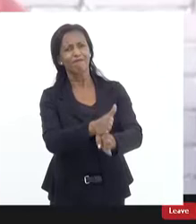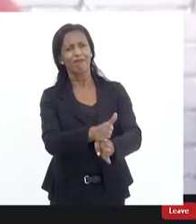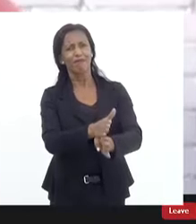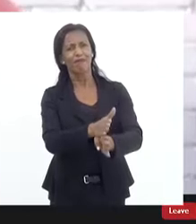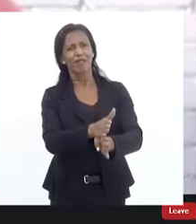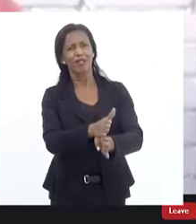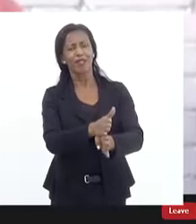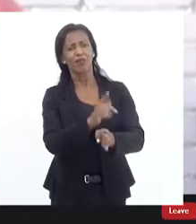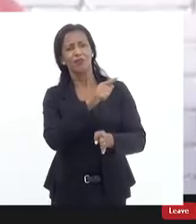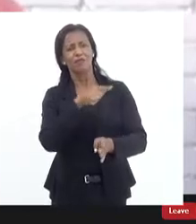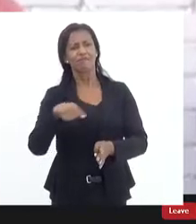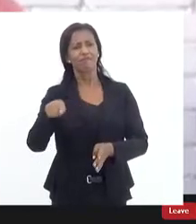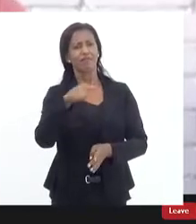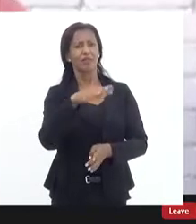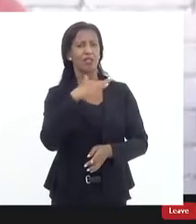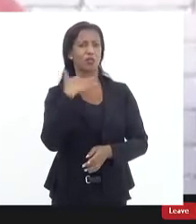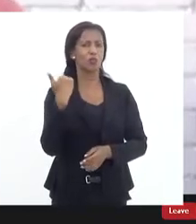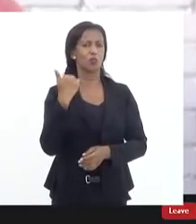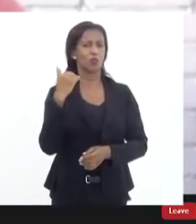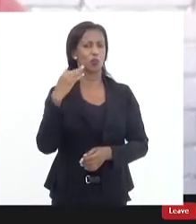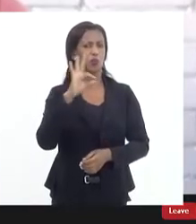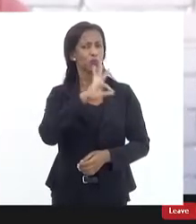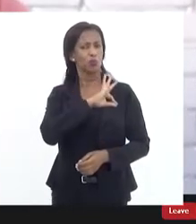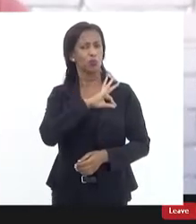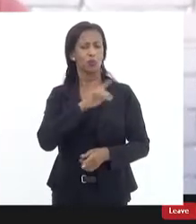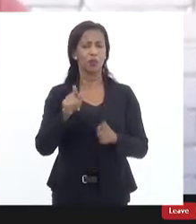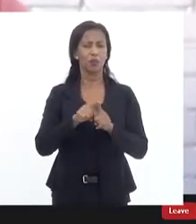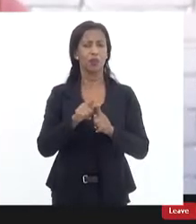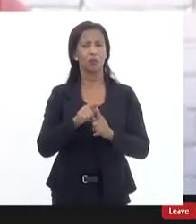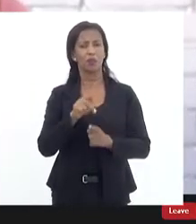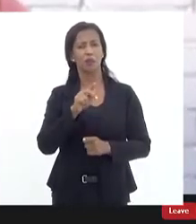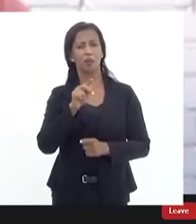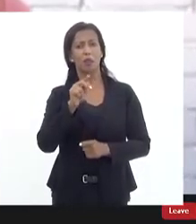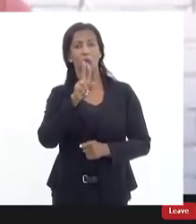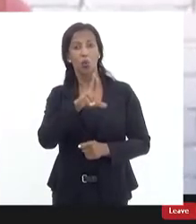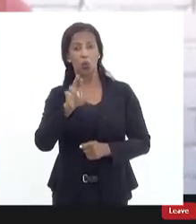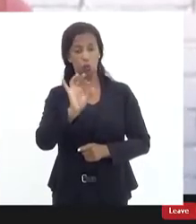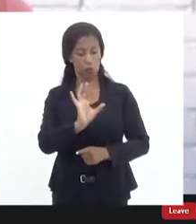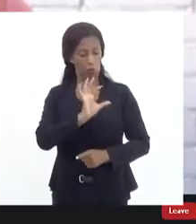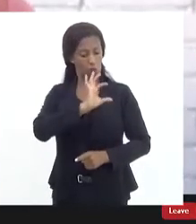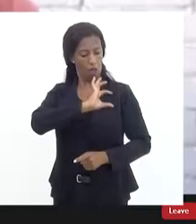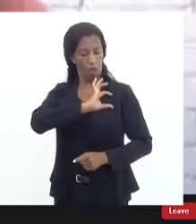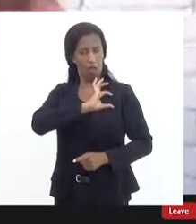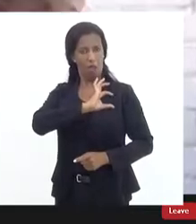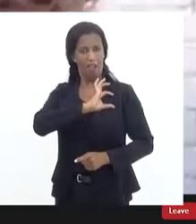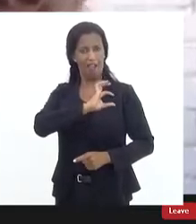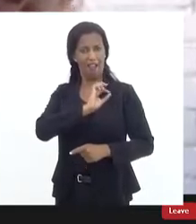policial a reflexão também sobre o uso das câmeras nos uniformes